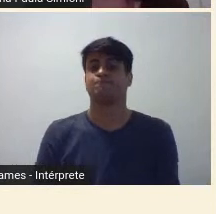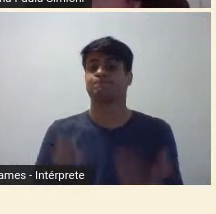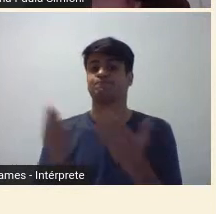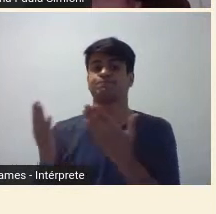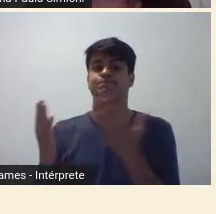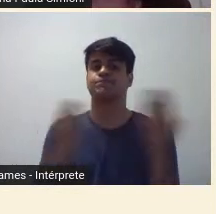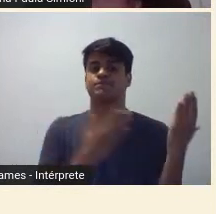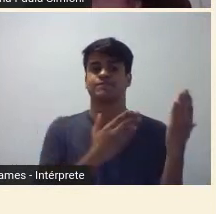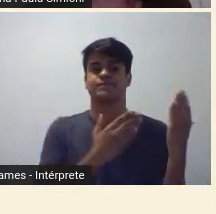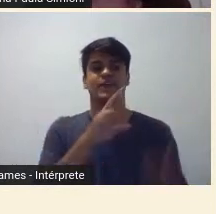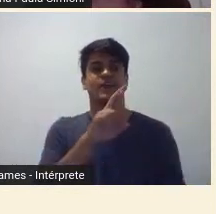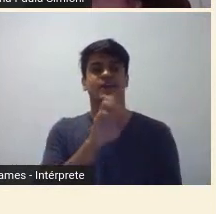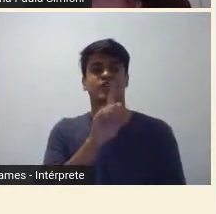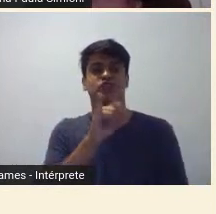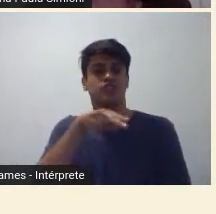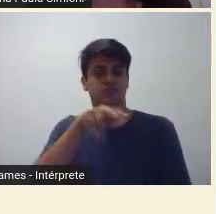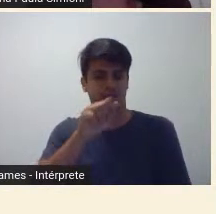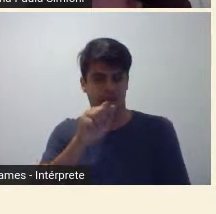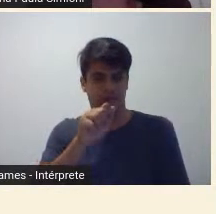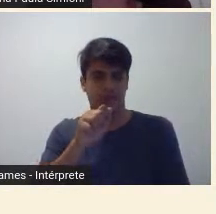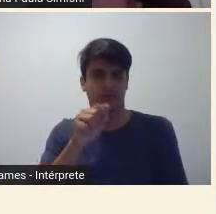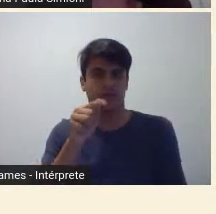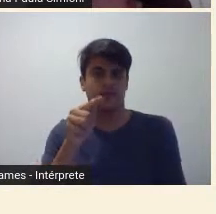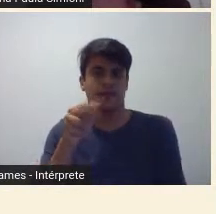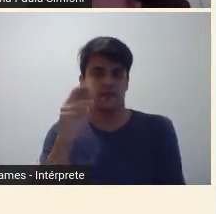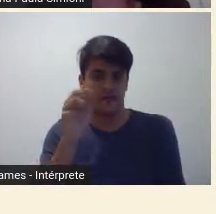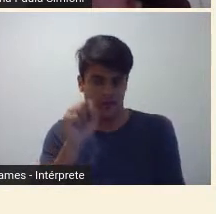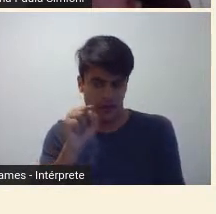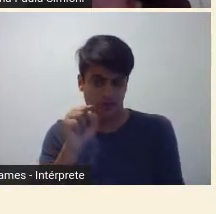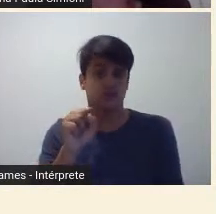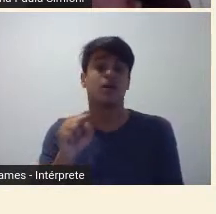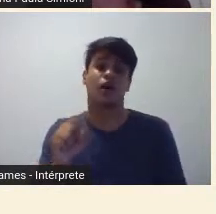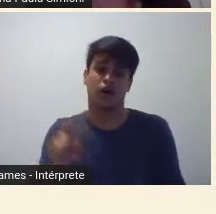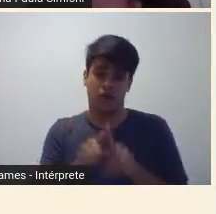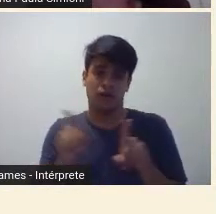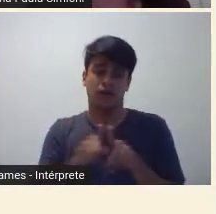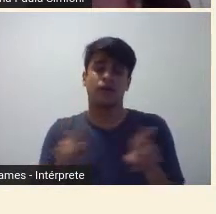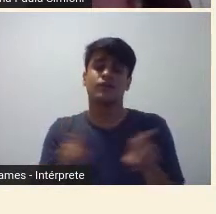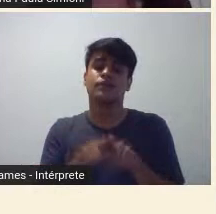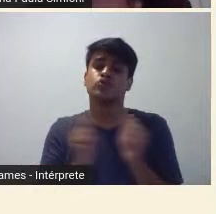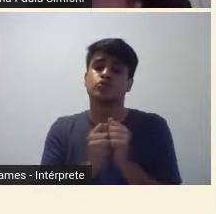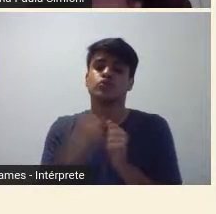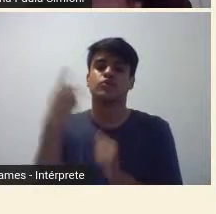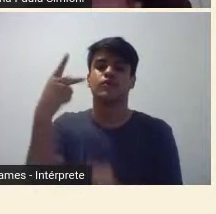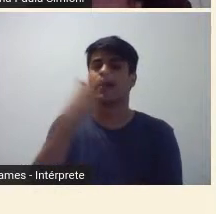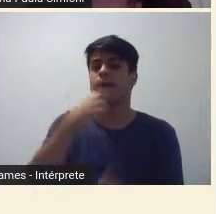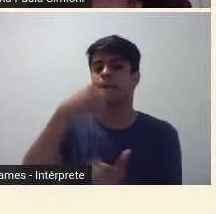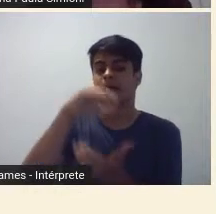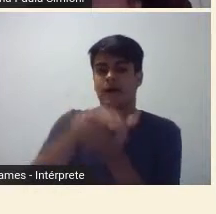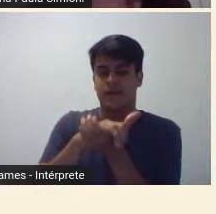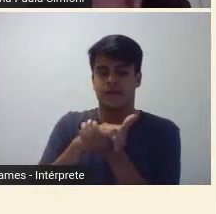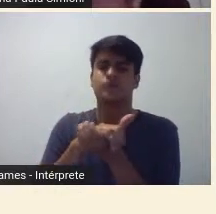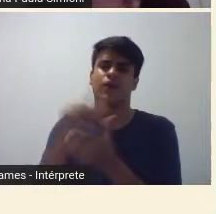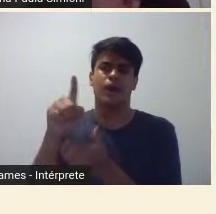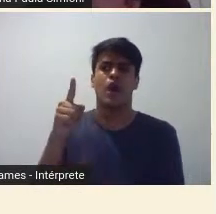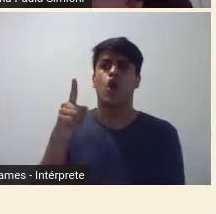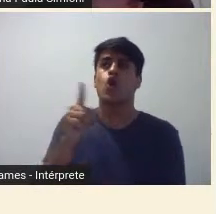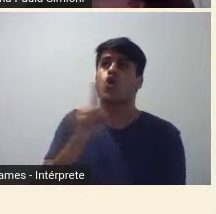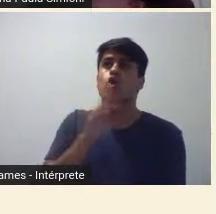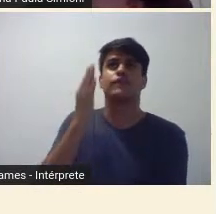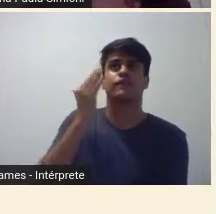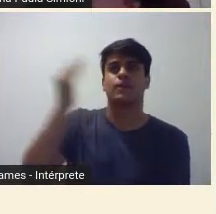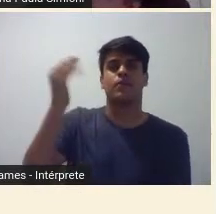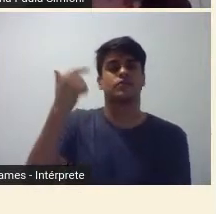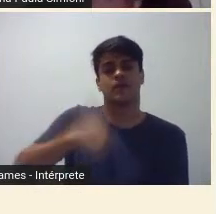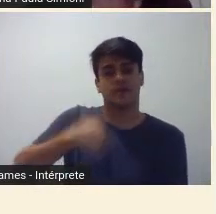menos conhecida, uma artista que introduziu o Ardeco no Brasil, junto com seu marido, né, ela é menos conhecida por quê? Falando dos